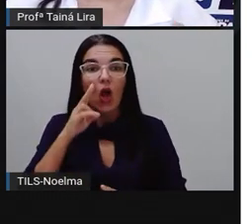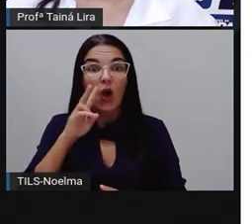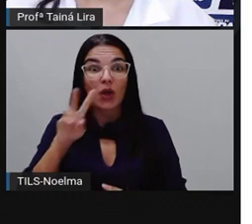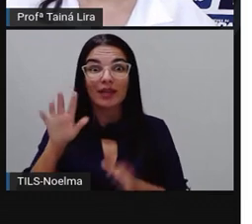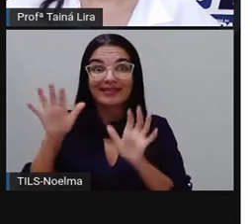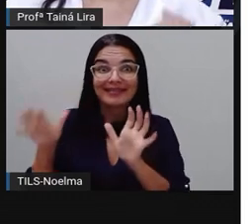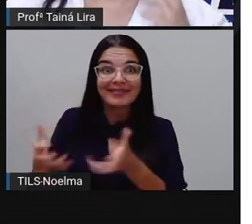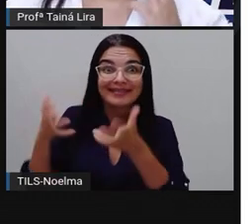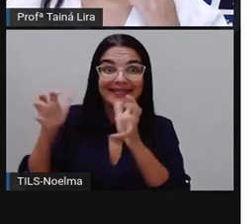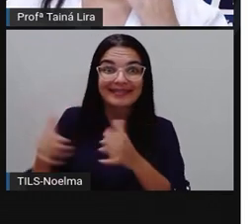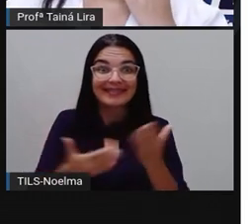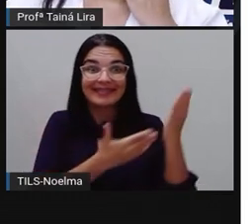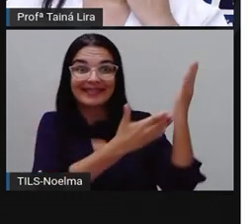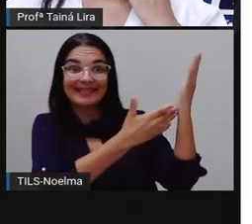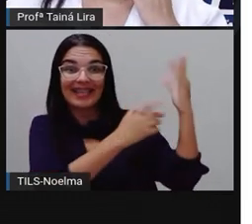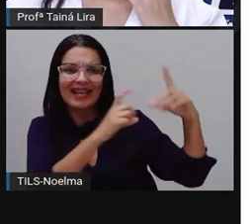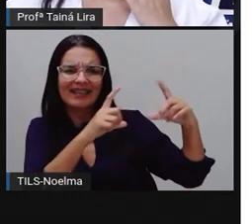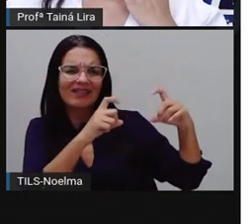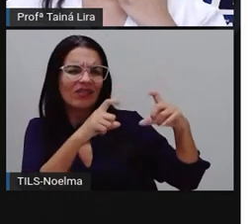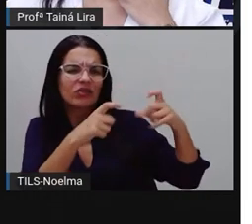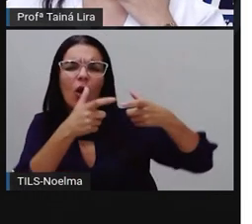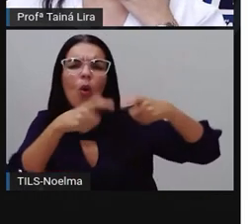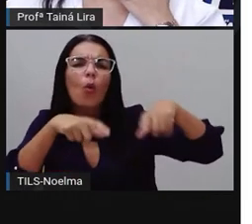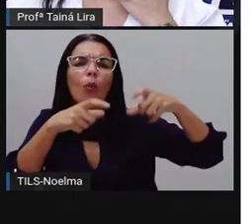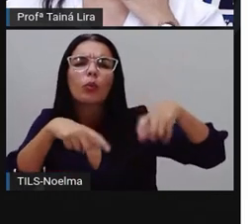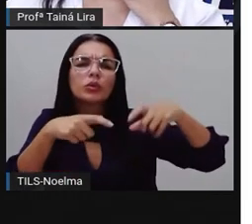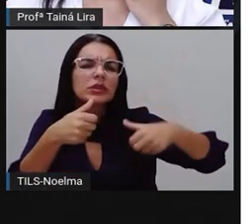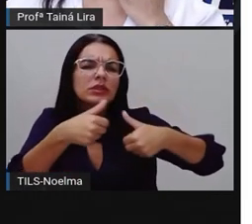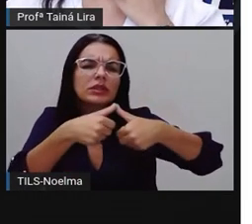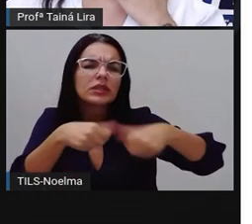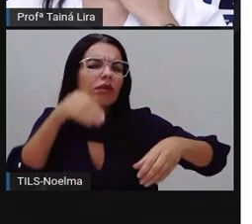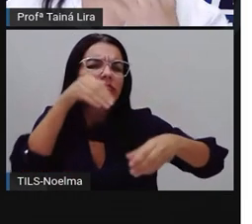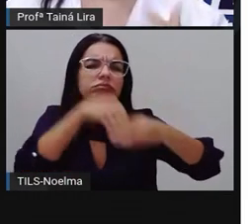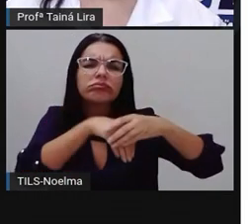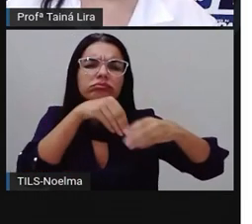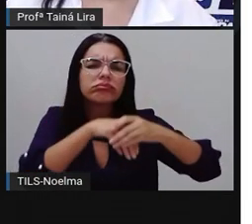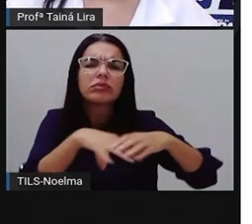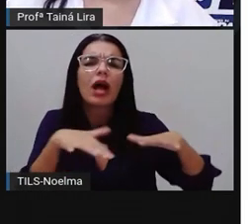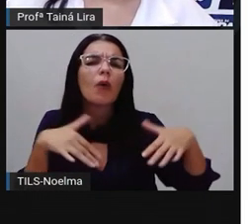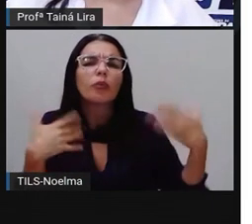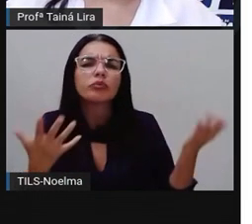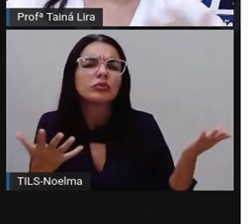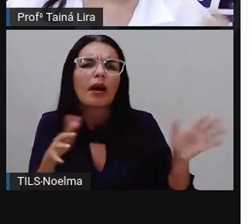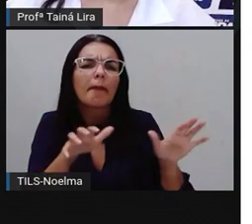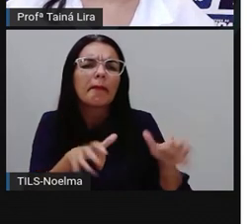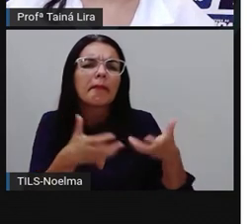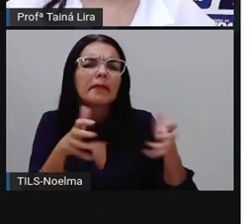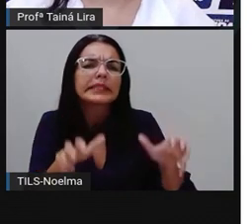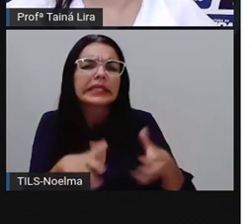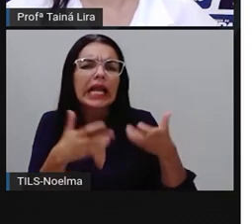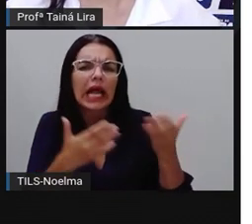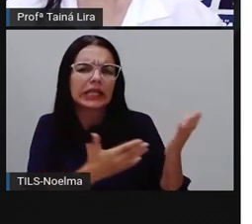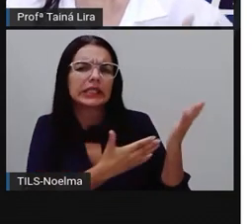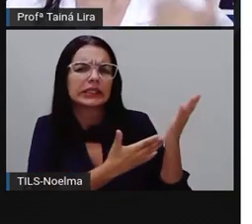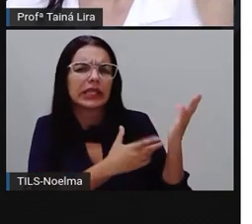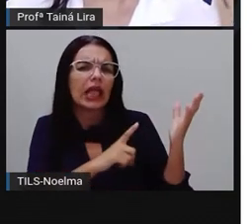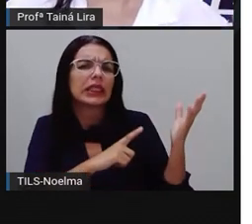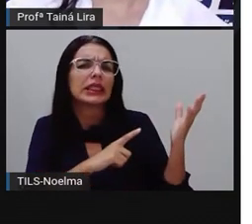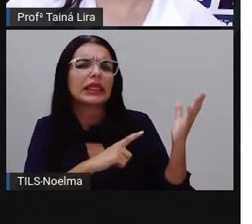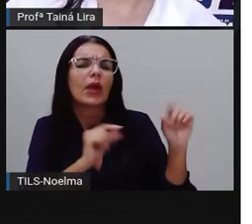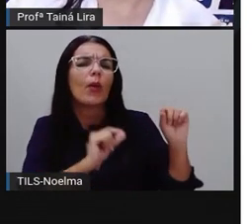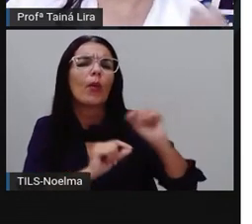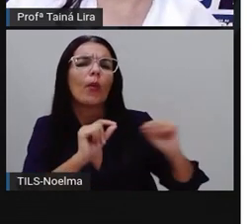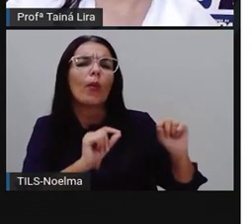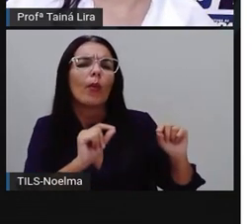animação que a Pró colocou, onde será que estão aí as plantas nessa salada? Essa receita aqui é uma salada, né? Onde